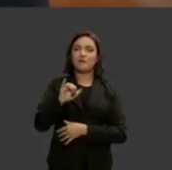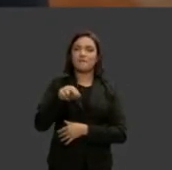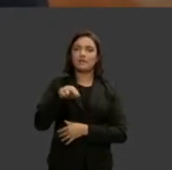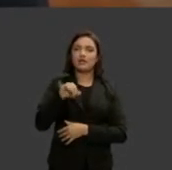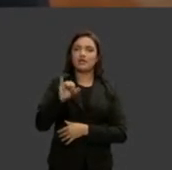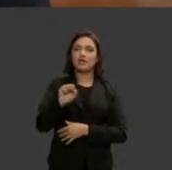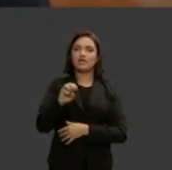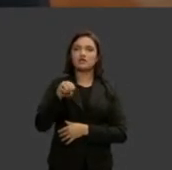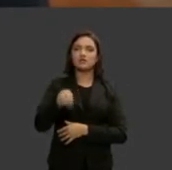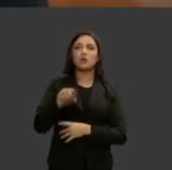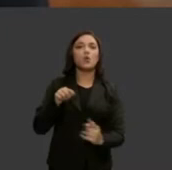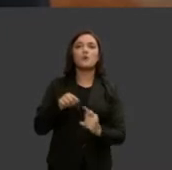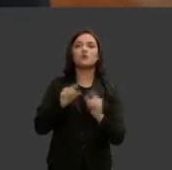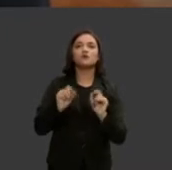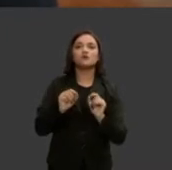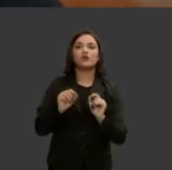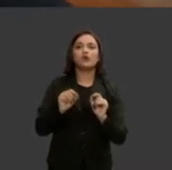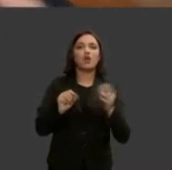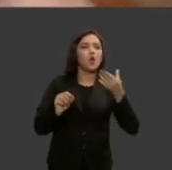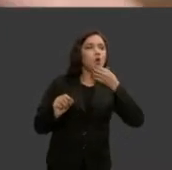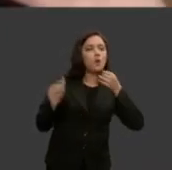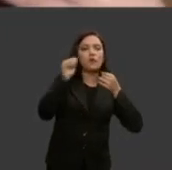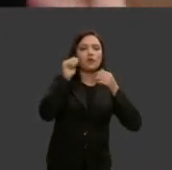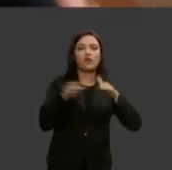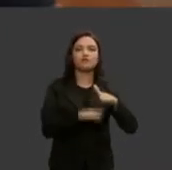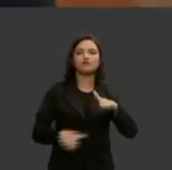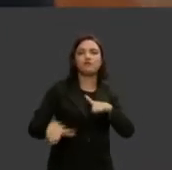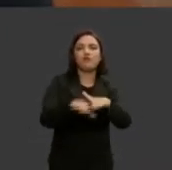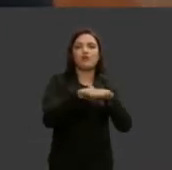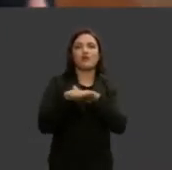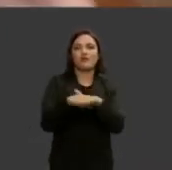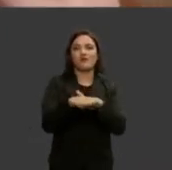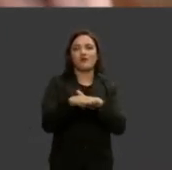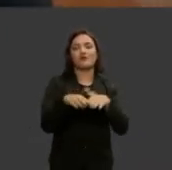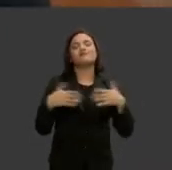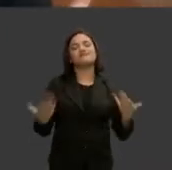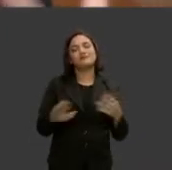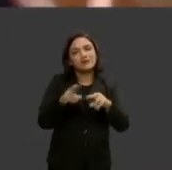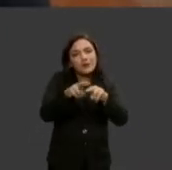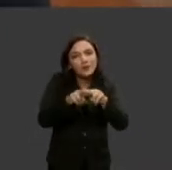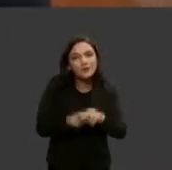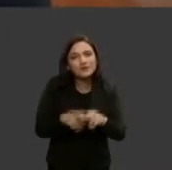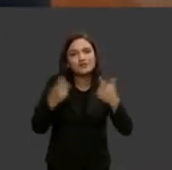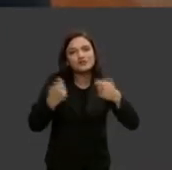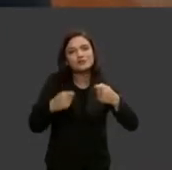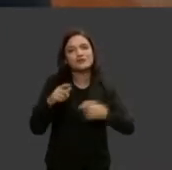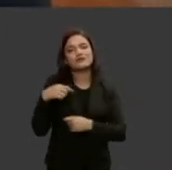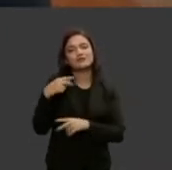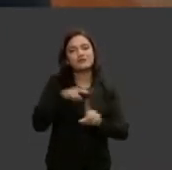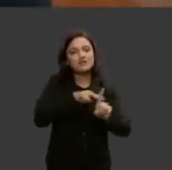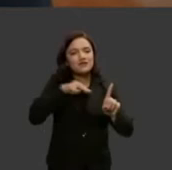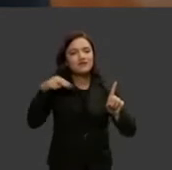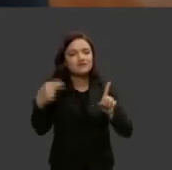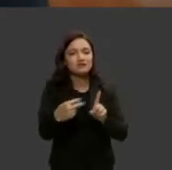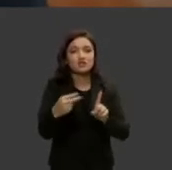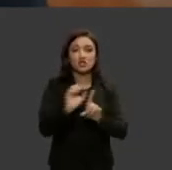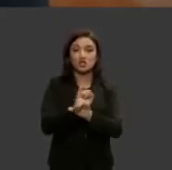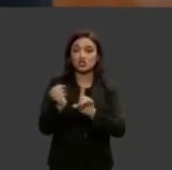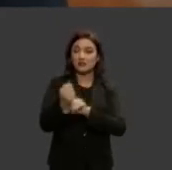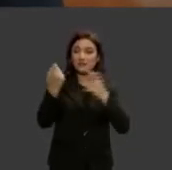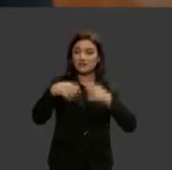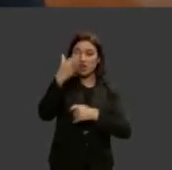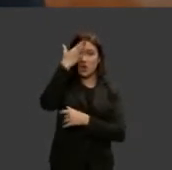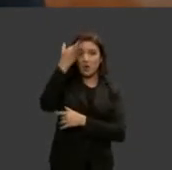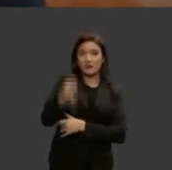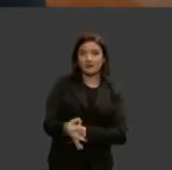igualdade entre homens e mulheres então essas perspectivas todas precisam ser compreendidas pela sociedade sob pena